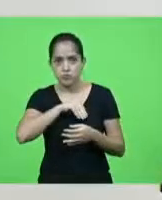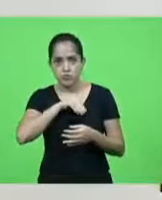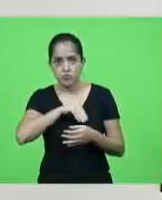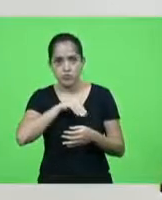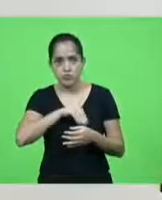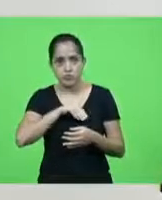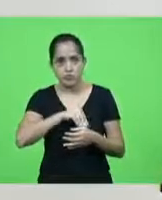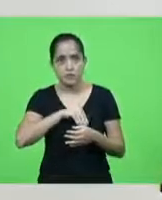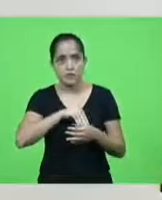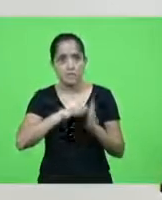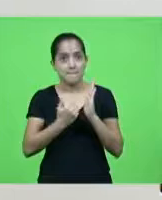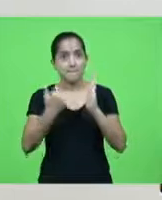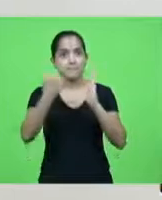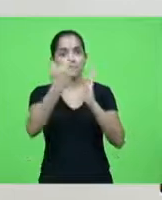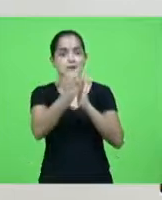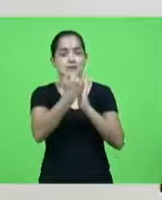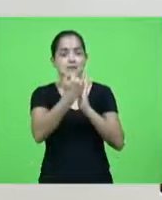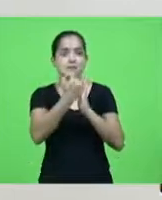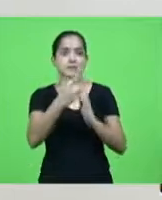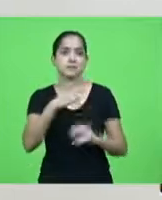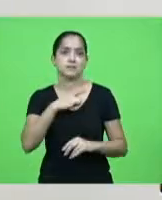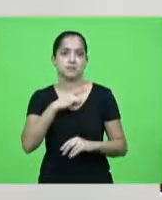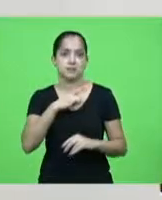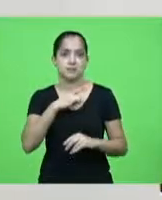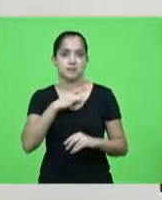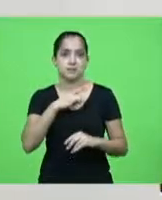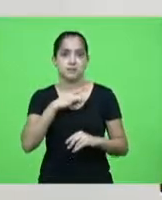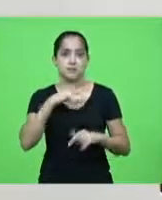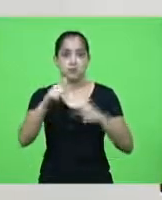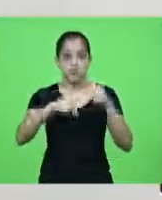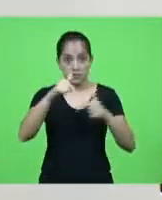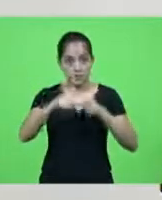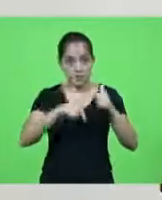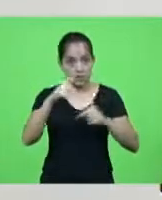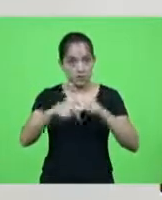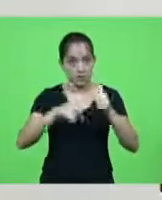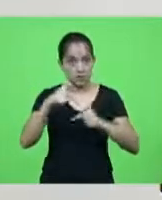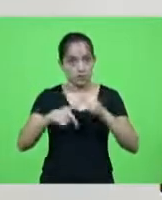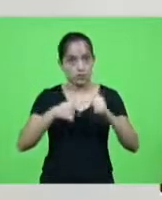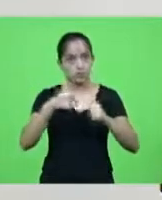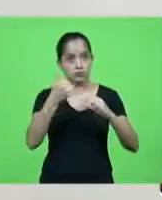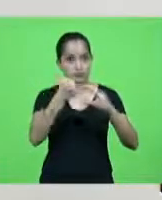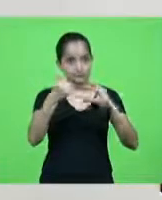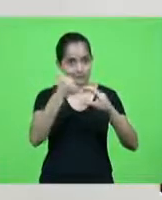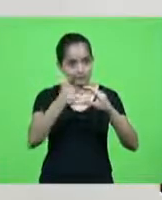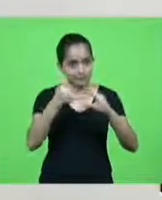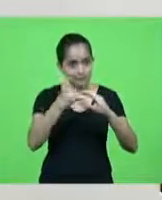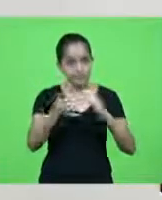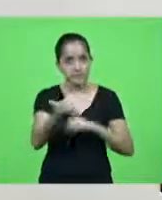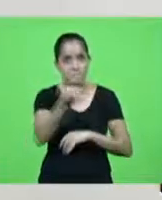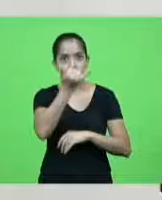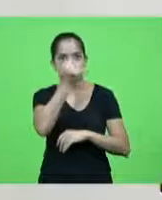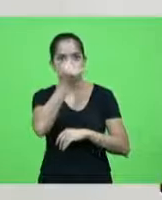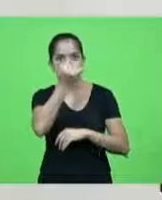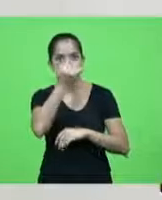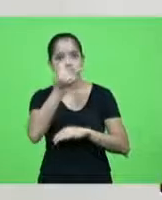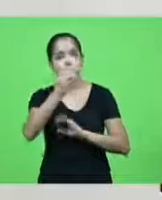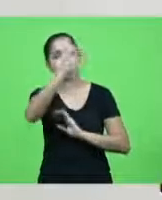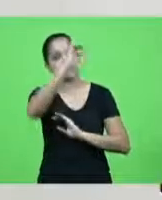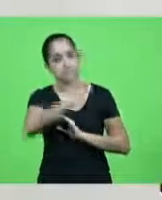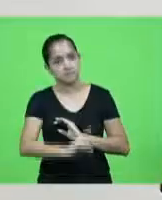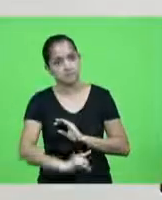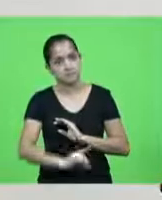bateram a meta o trabalhador da Celeste se ferra e os diretores embolsam